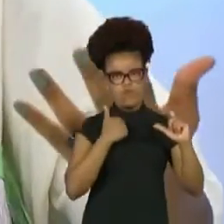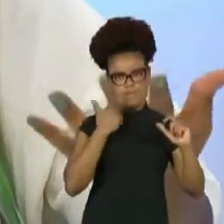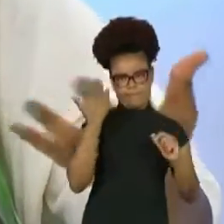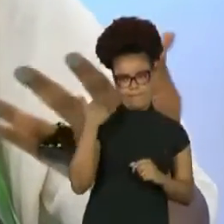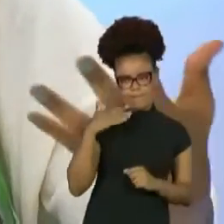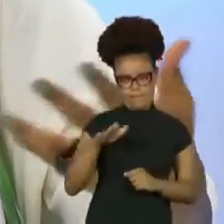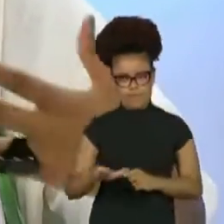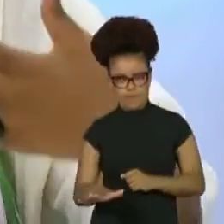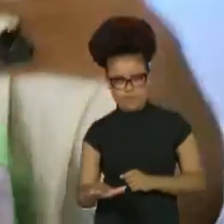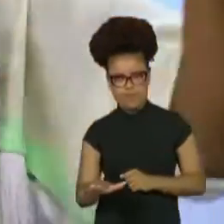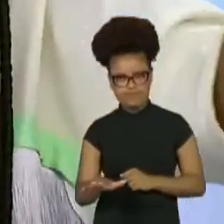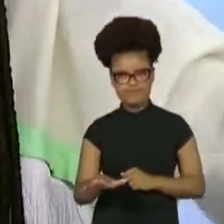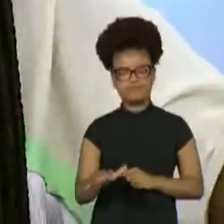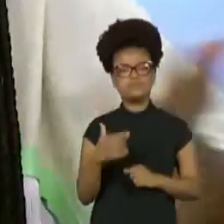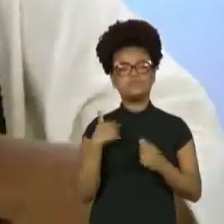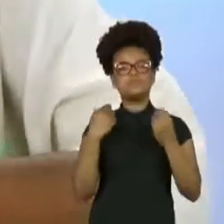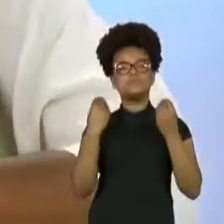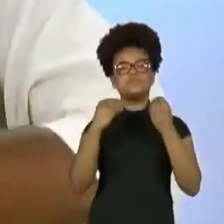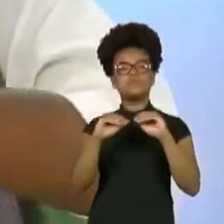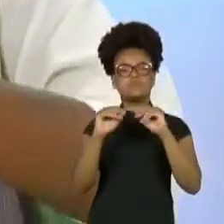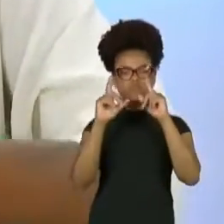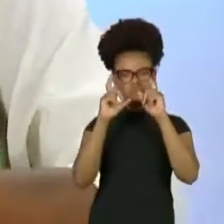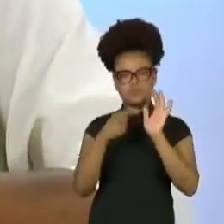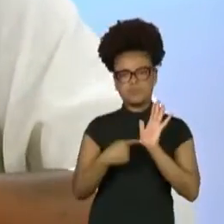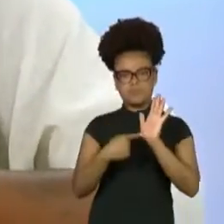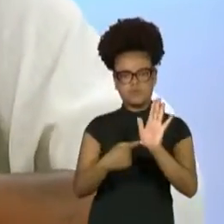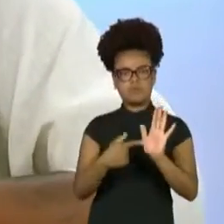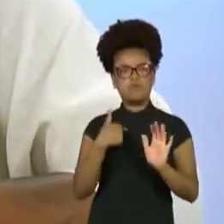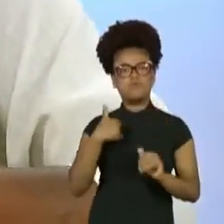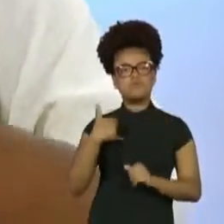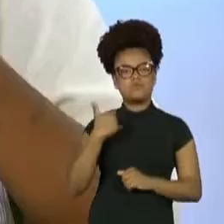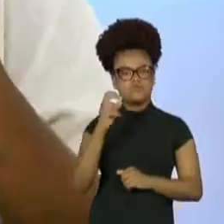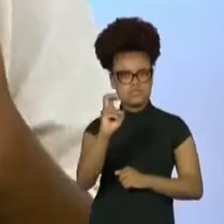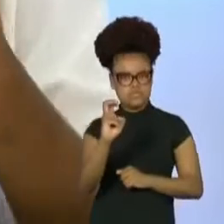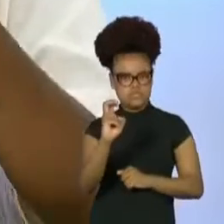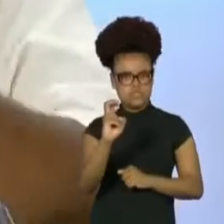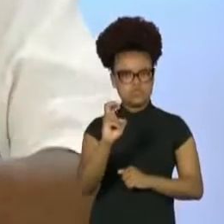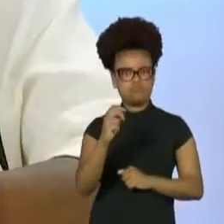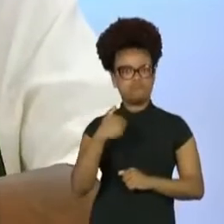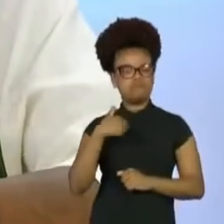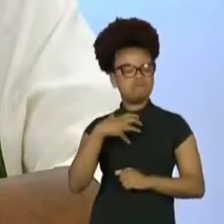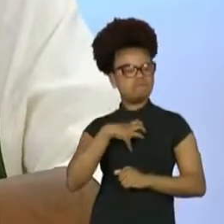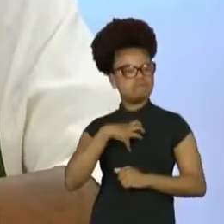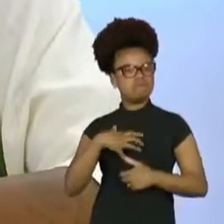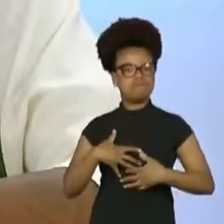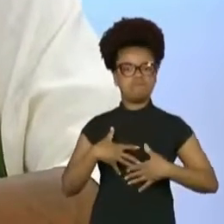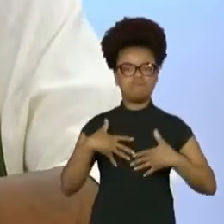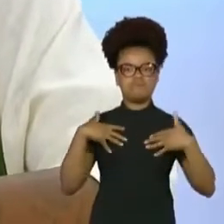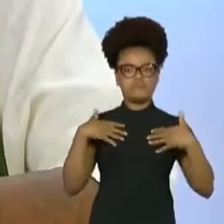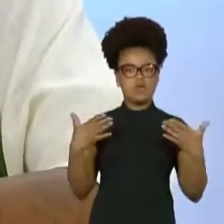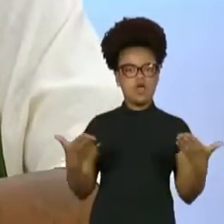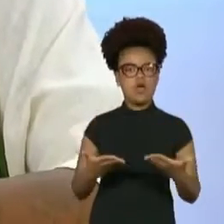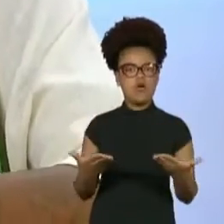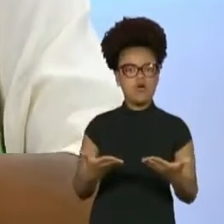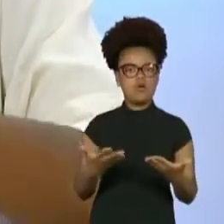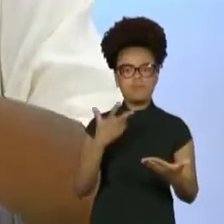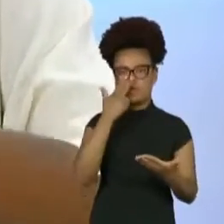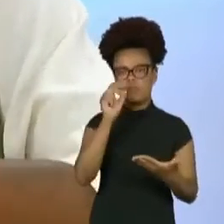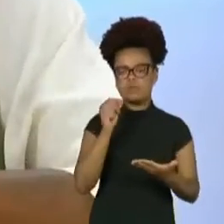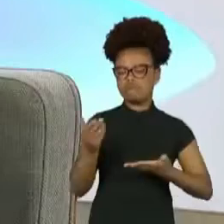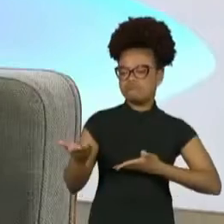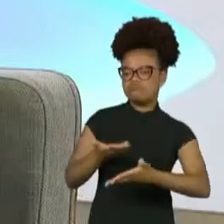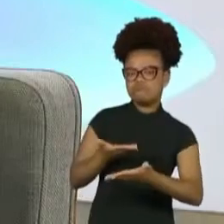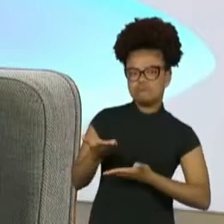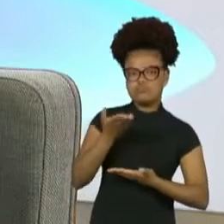Luandinha de cinco anos estaria muito orgulhosa da Luanda estar aqui hoje conversando com você.